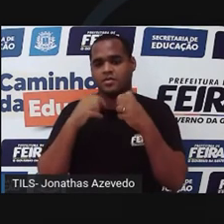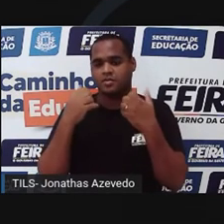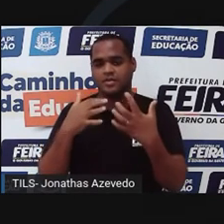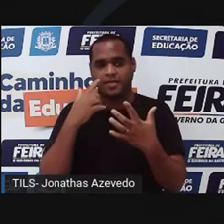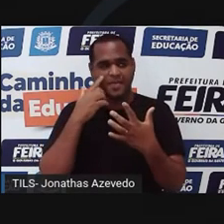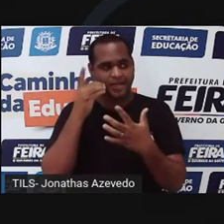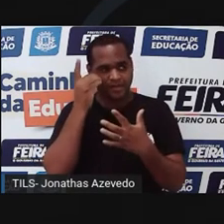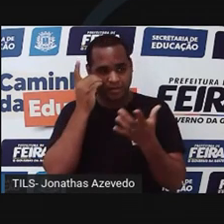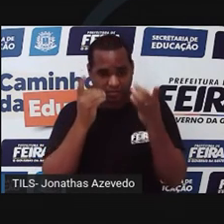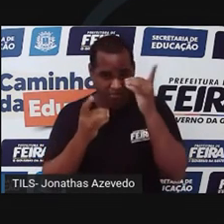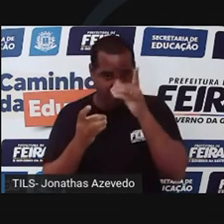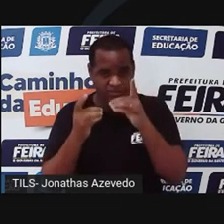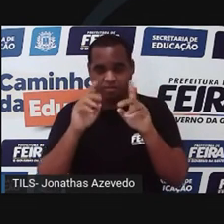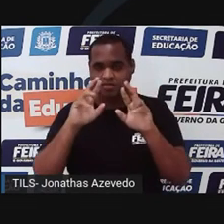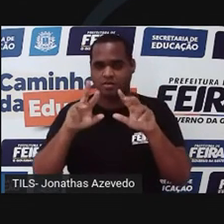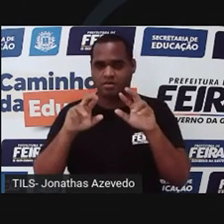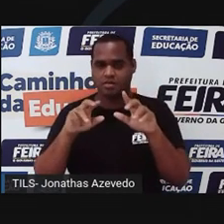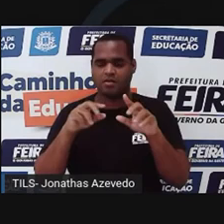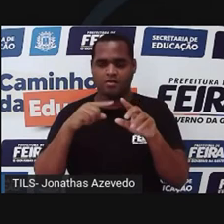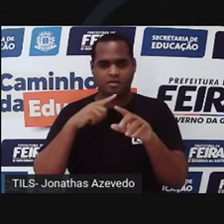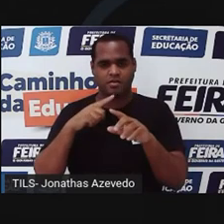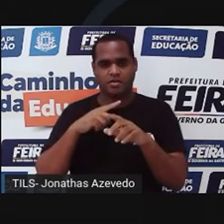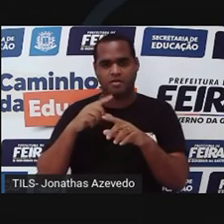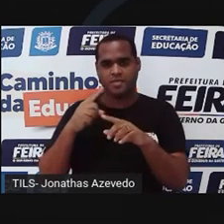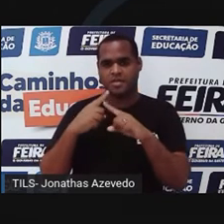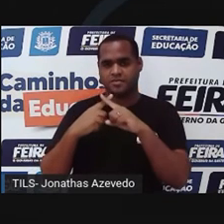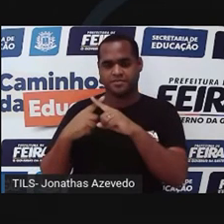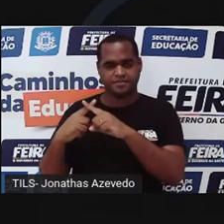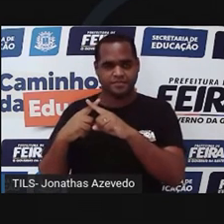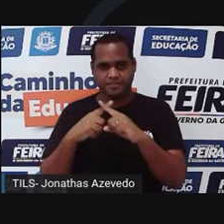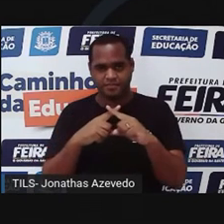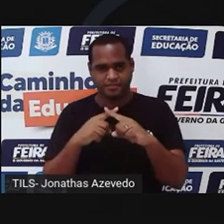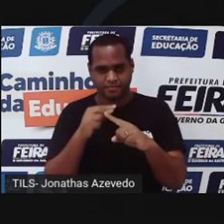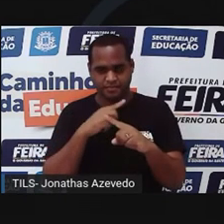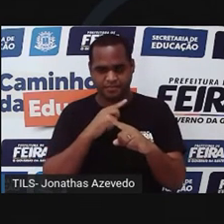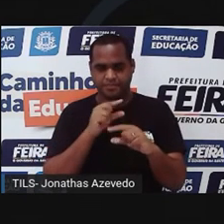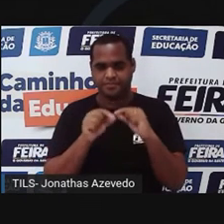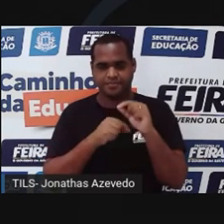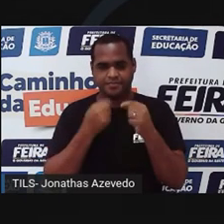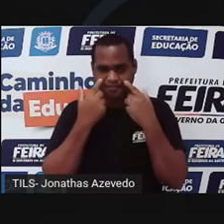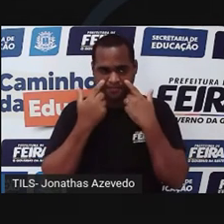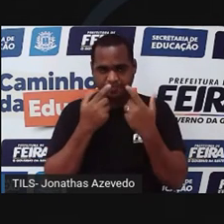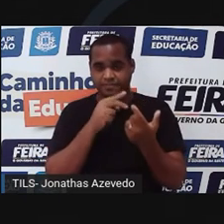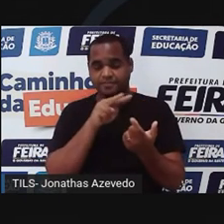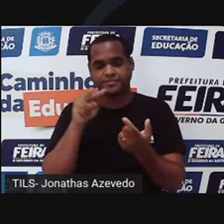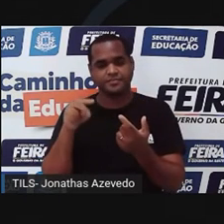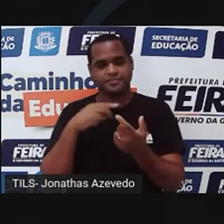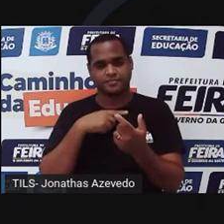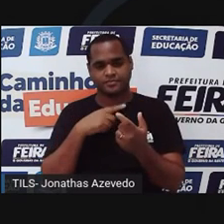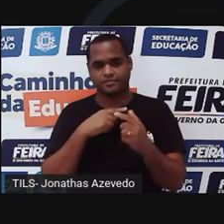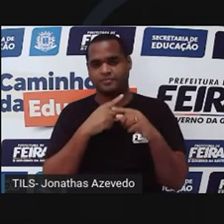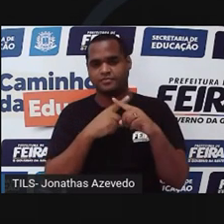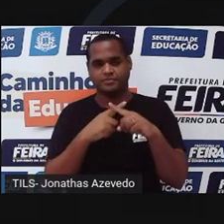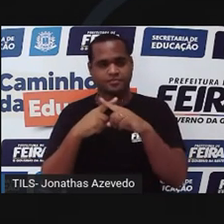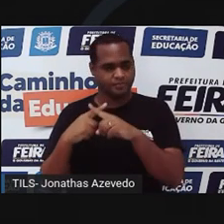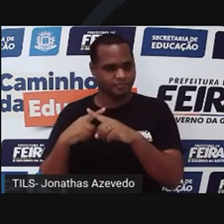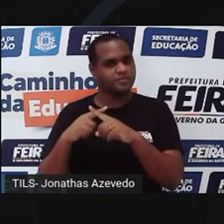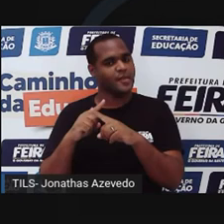alteração no gene, né? Que no caso é o X, como a gente está vendo ali, né? Quando é os dois X